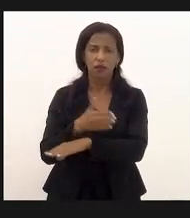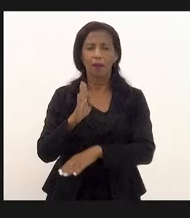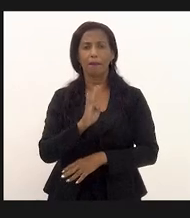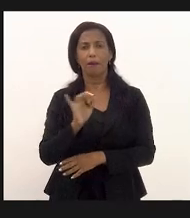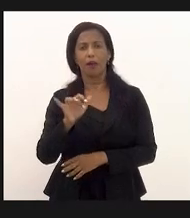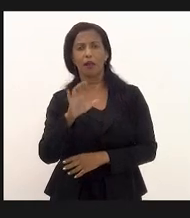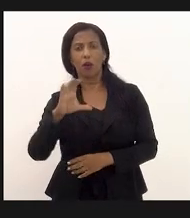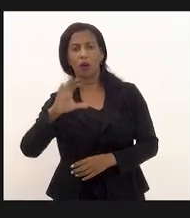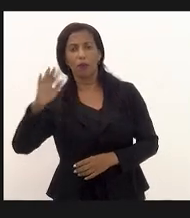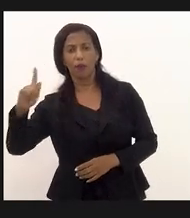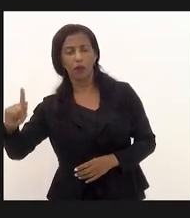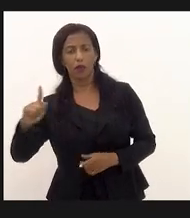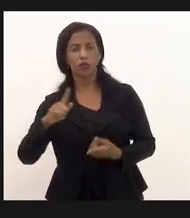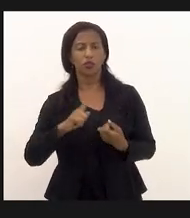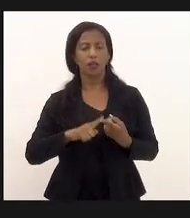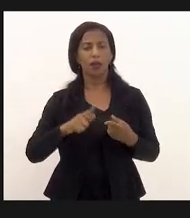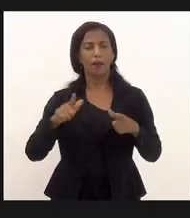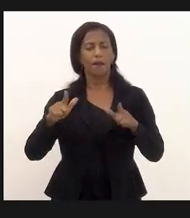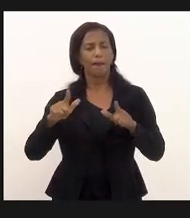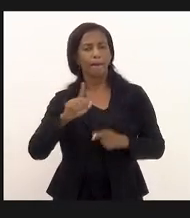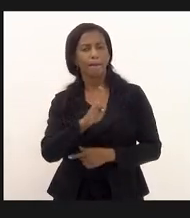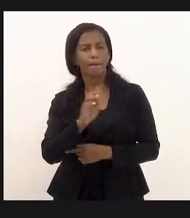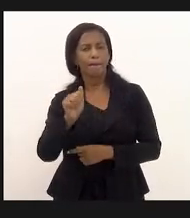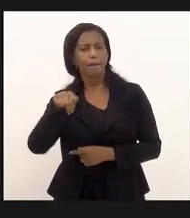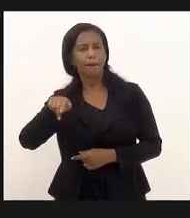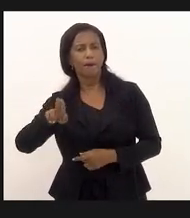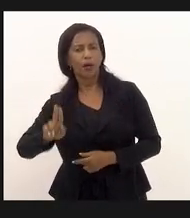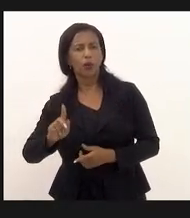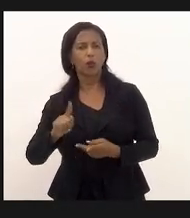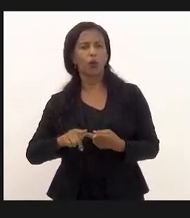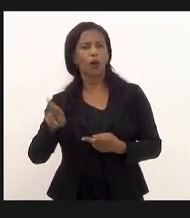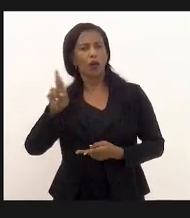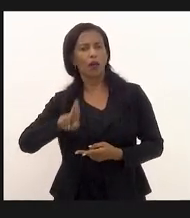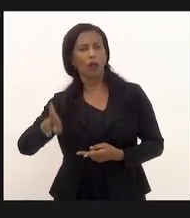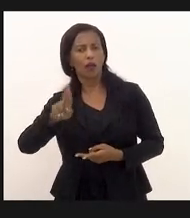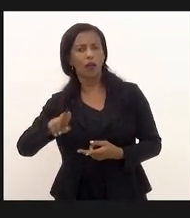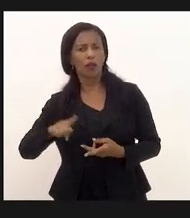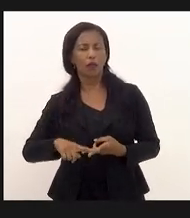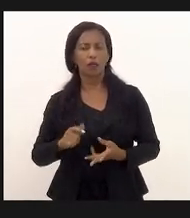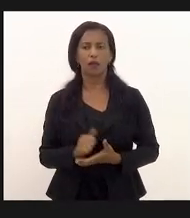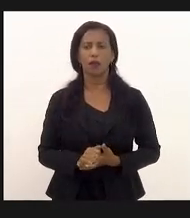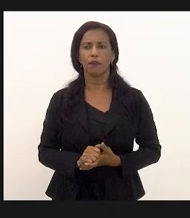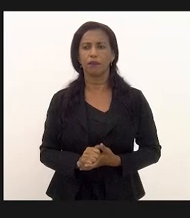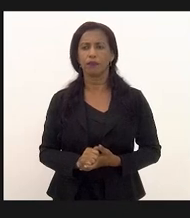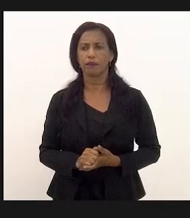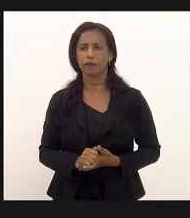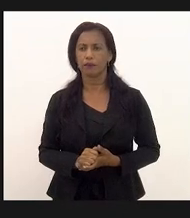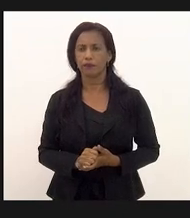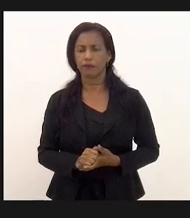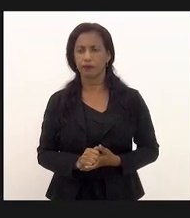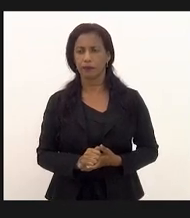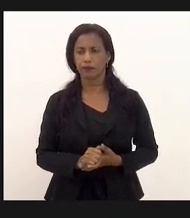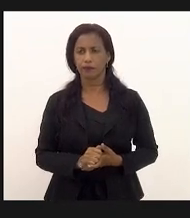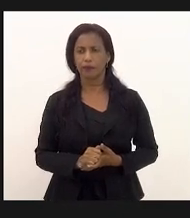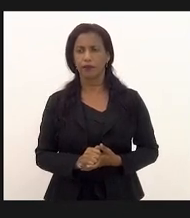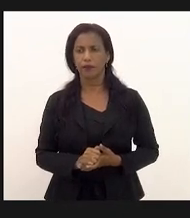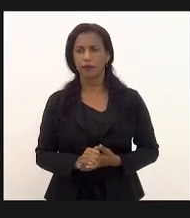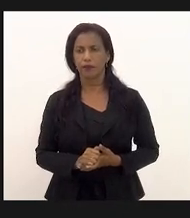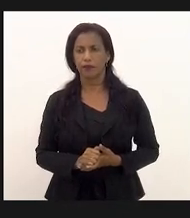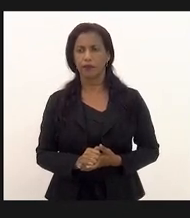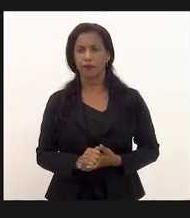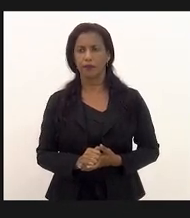Campo Grande batalhão de Bangu batalhão do Recreio 18º batalhão de de